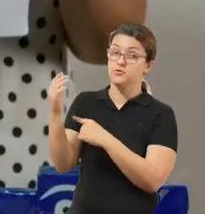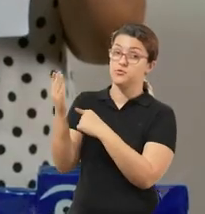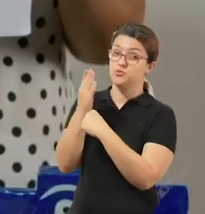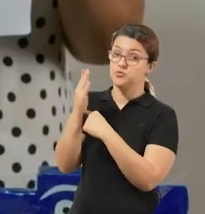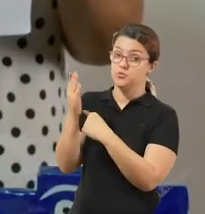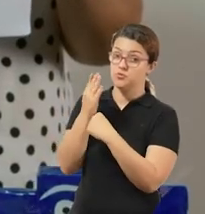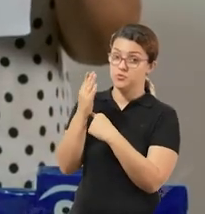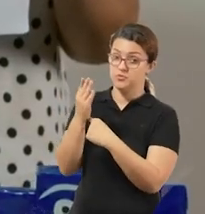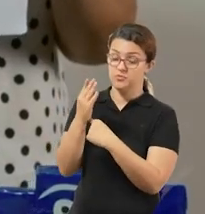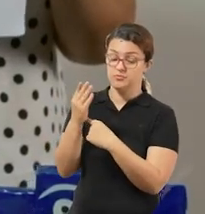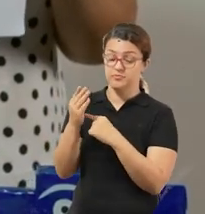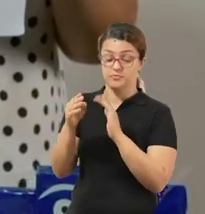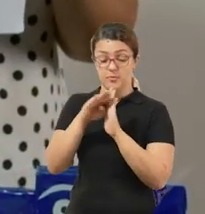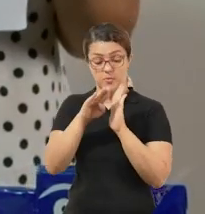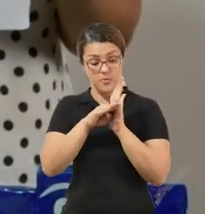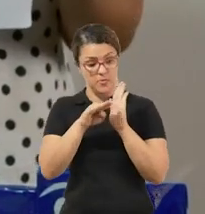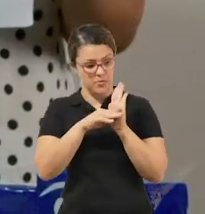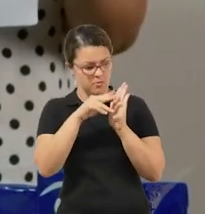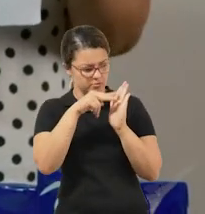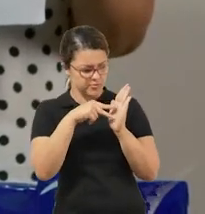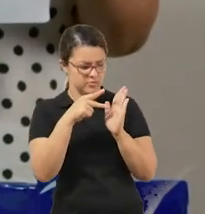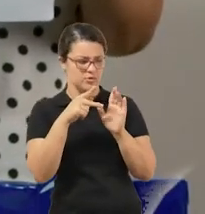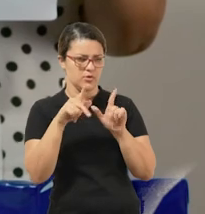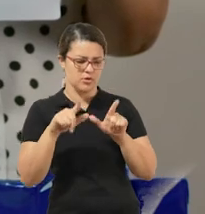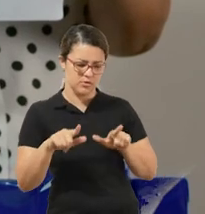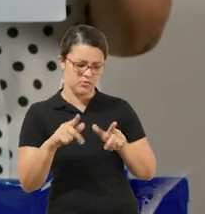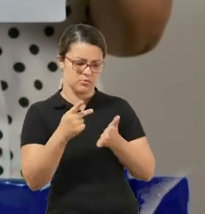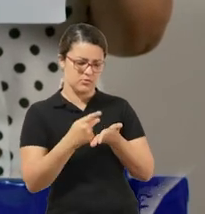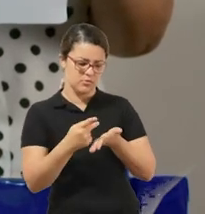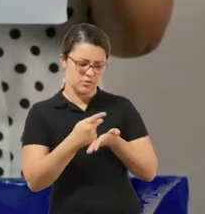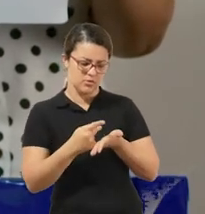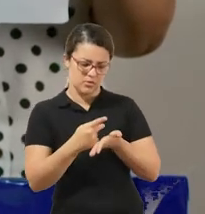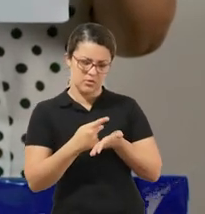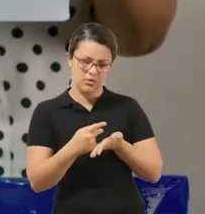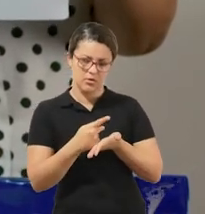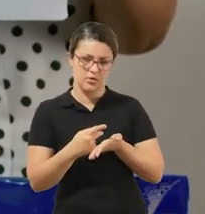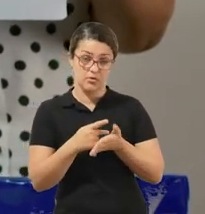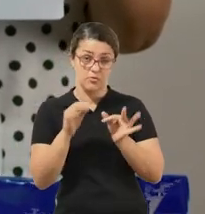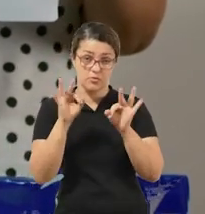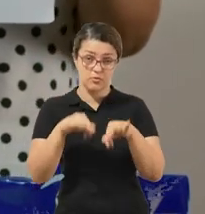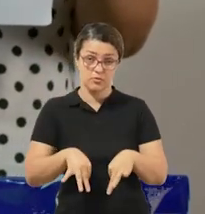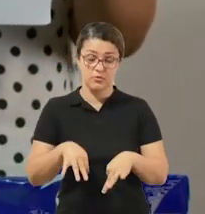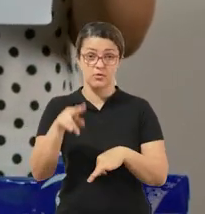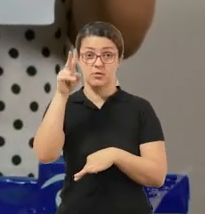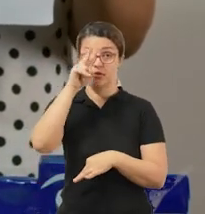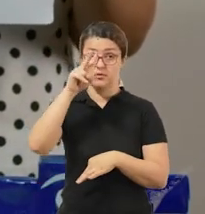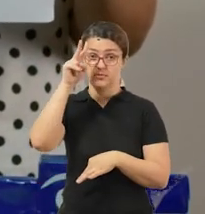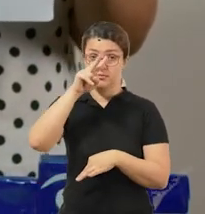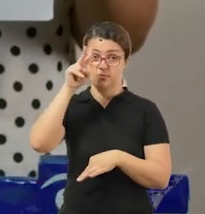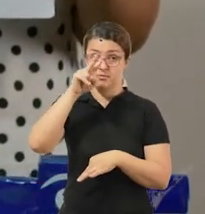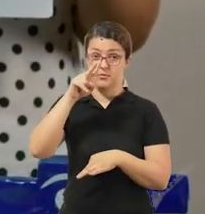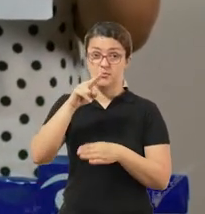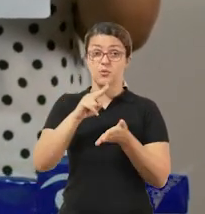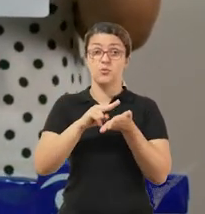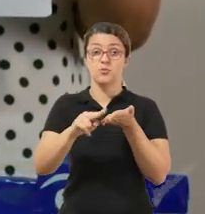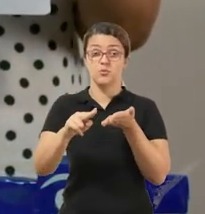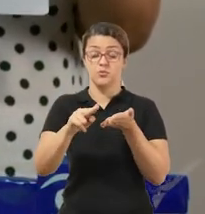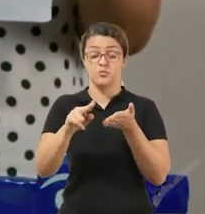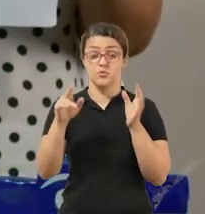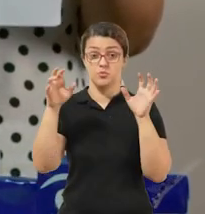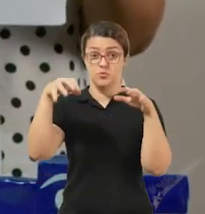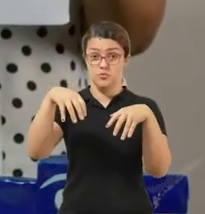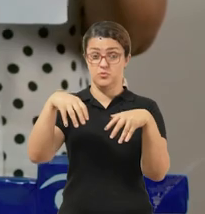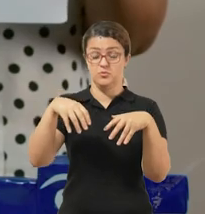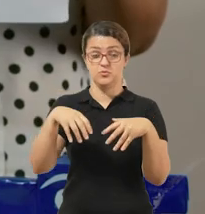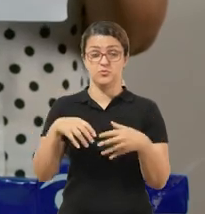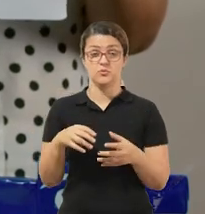adulto e vão olhando todas as etapas e desenhando. No final, não esqueçam de dar um nome para um